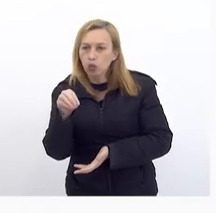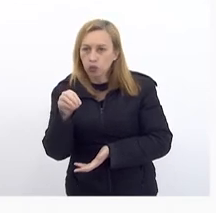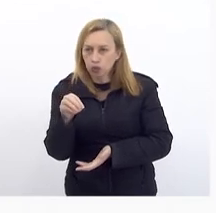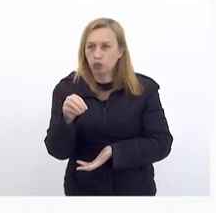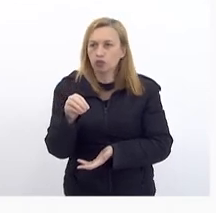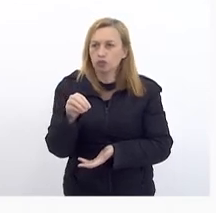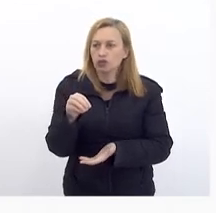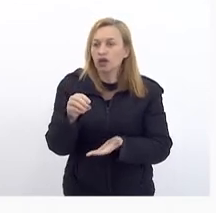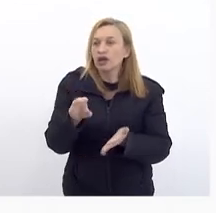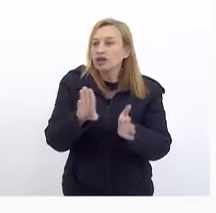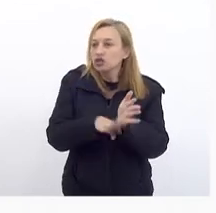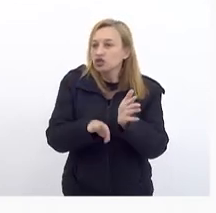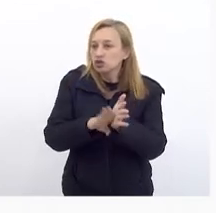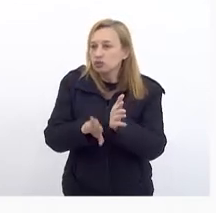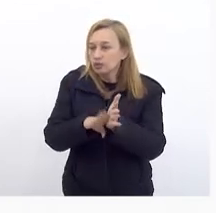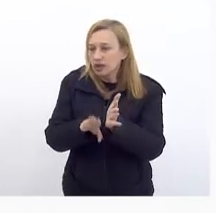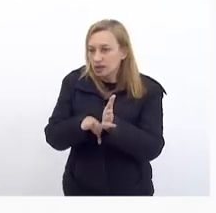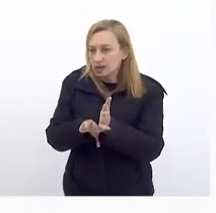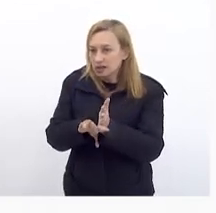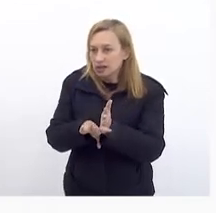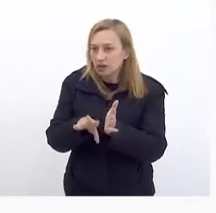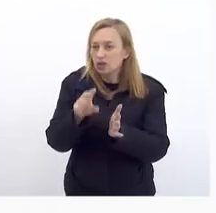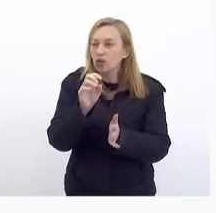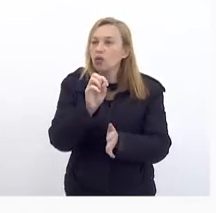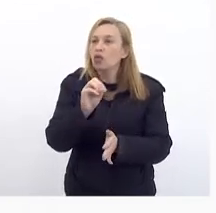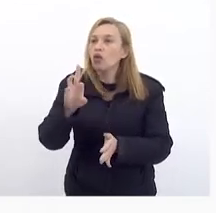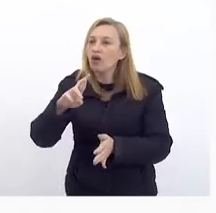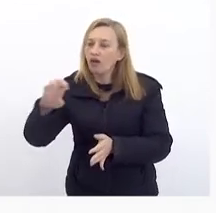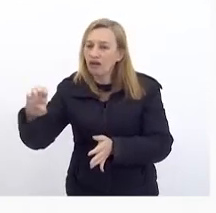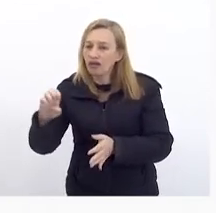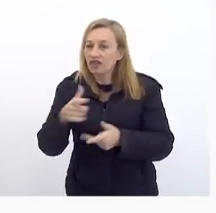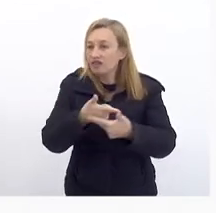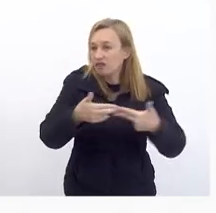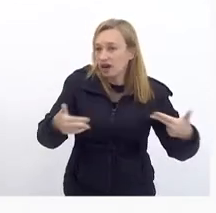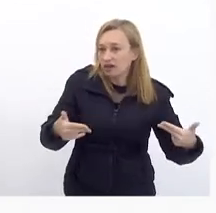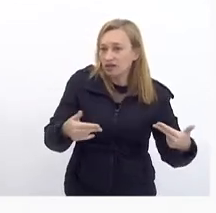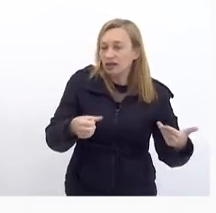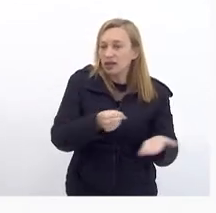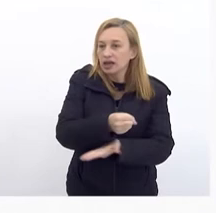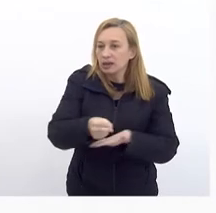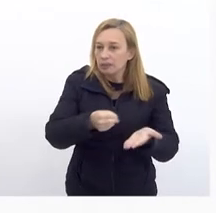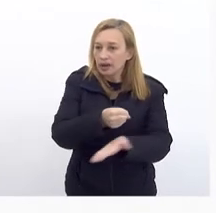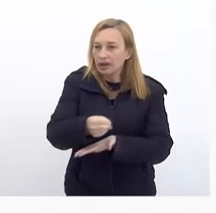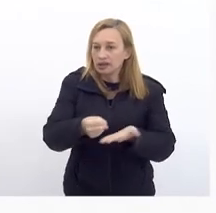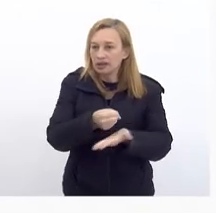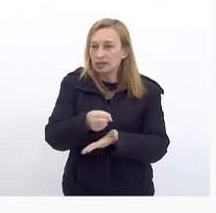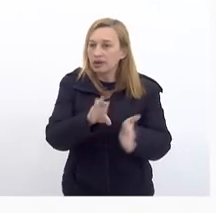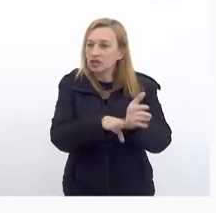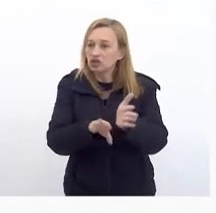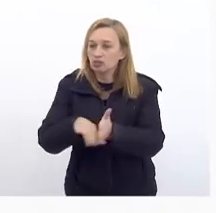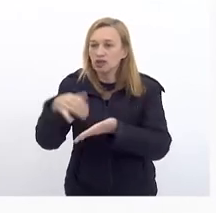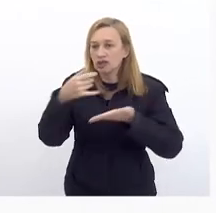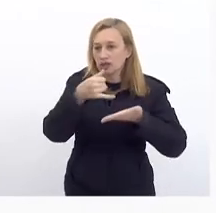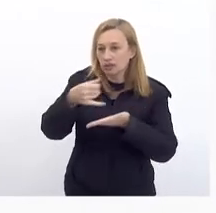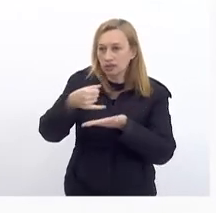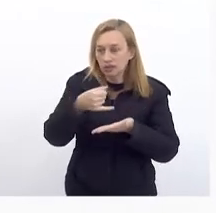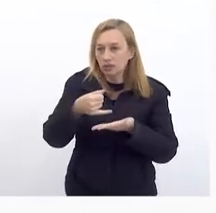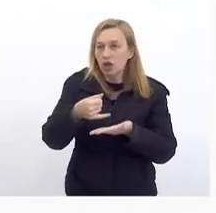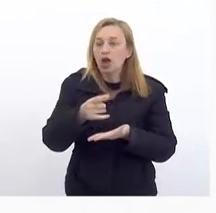Para o Investimento Isso não Significa Que a gente Não está